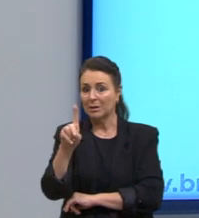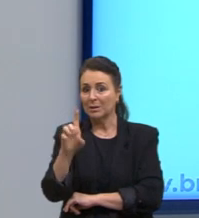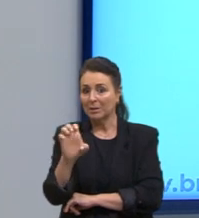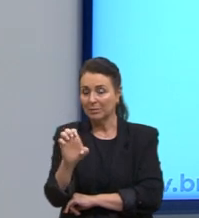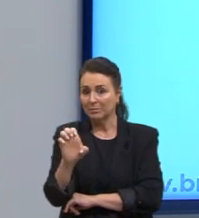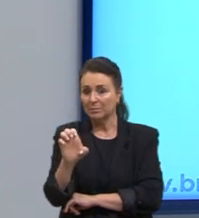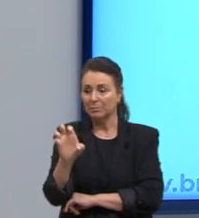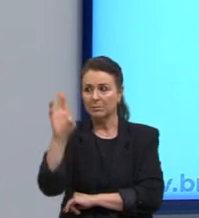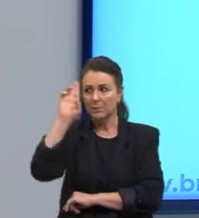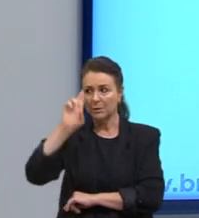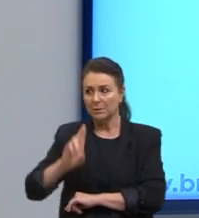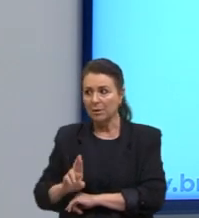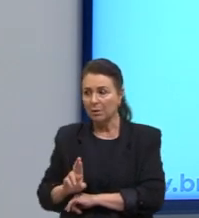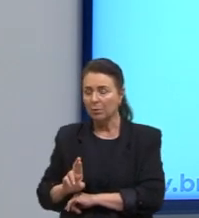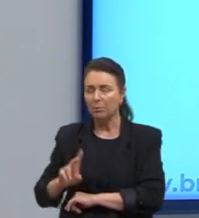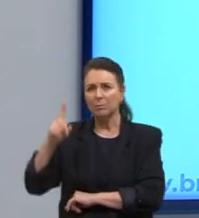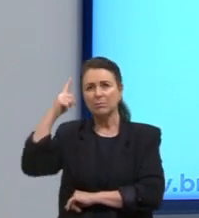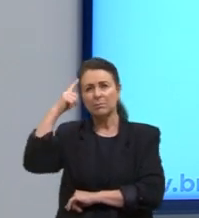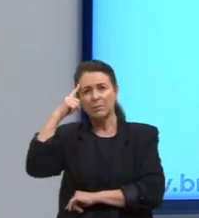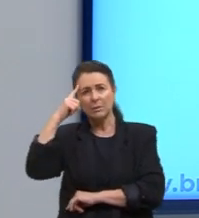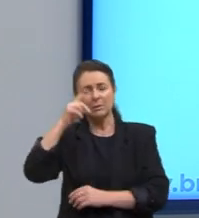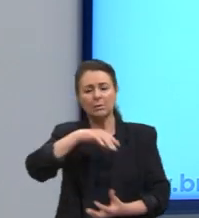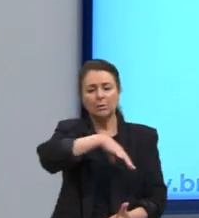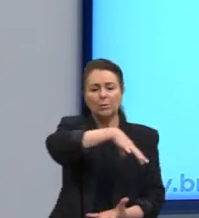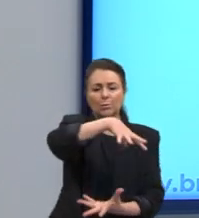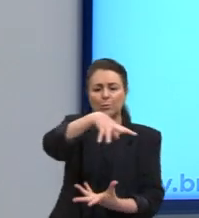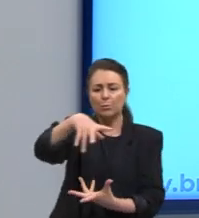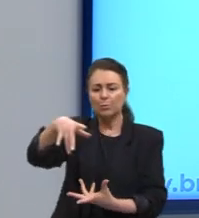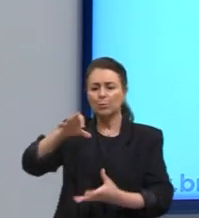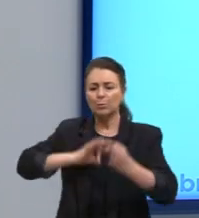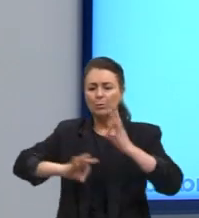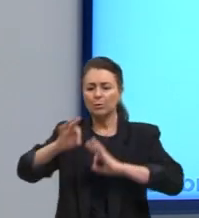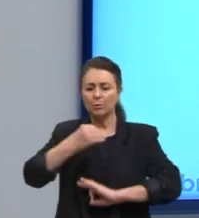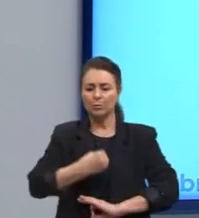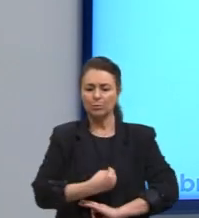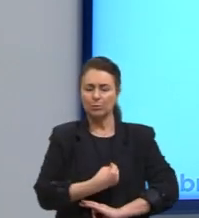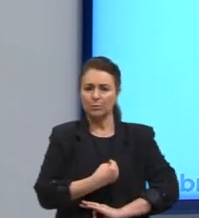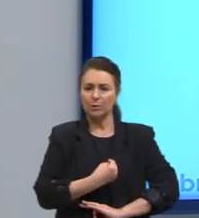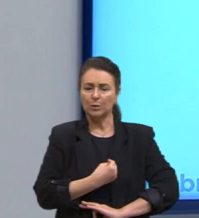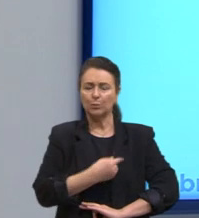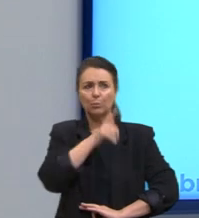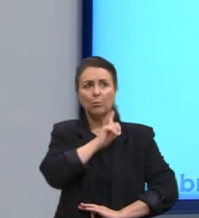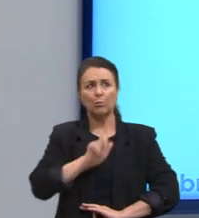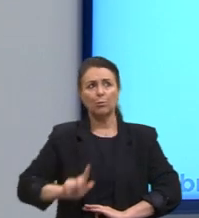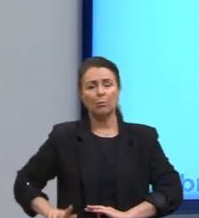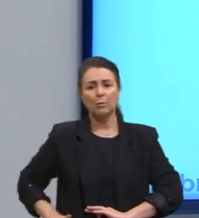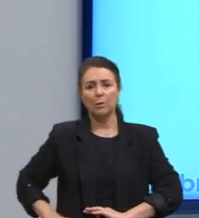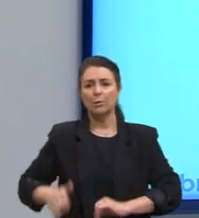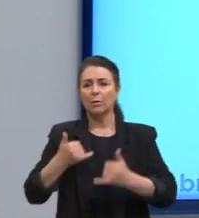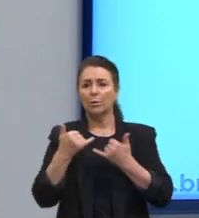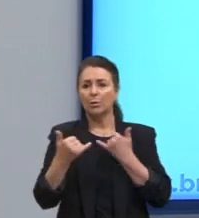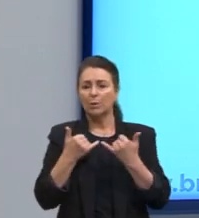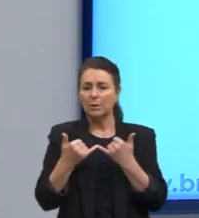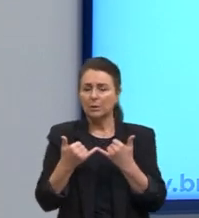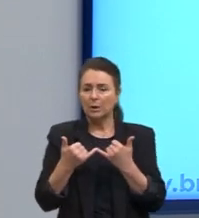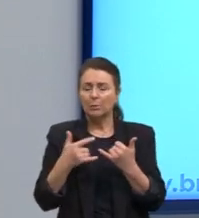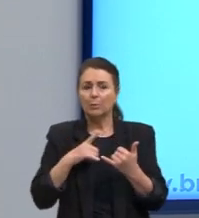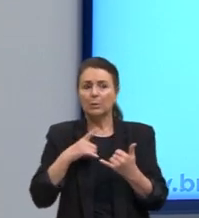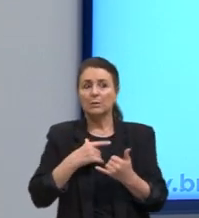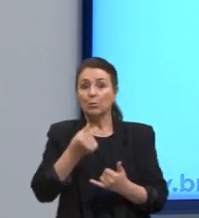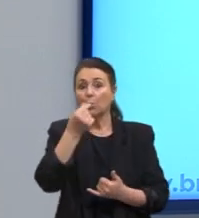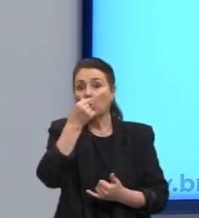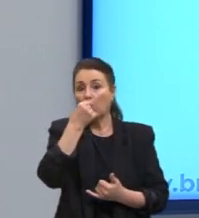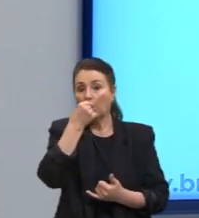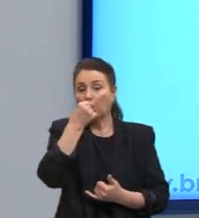penso um mundo, eu penso um projeto de vida, eu penso uma forma de governo, como, por exemplo, o nazismo.